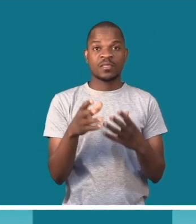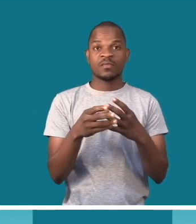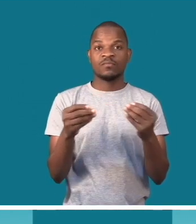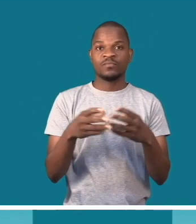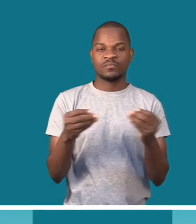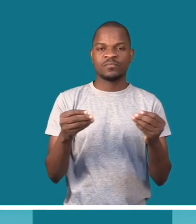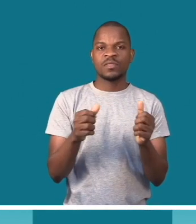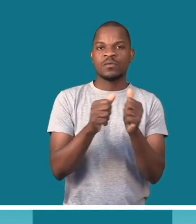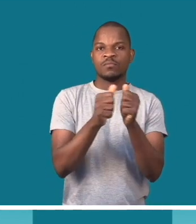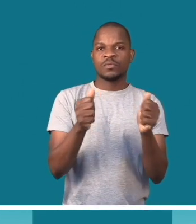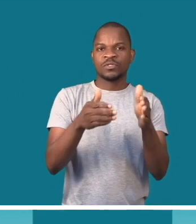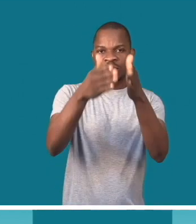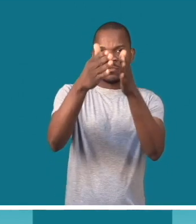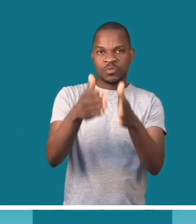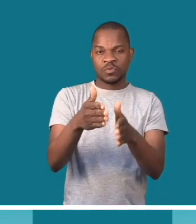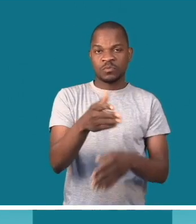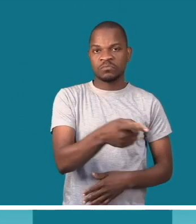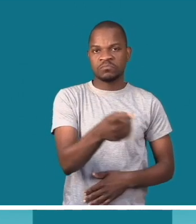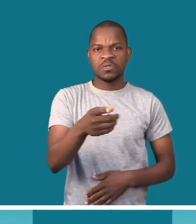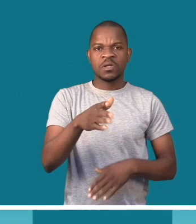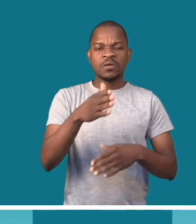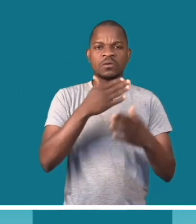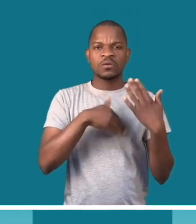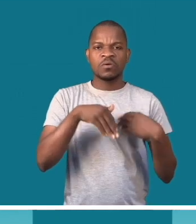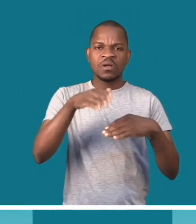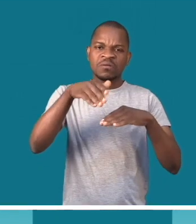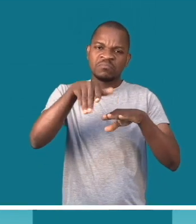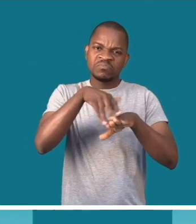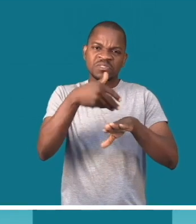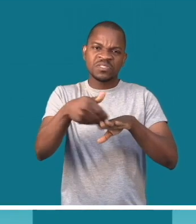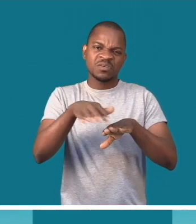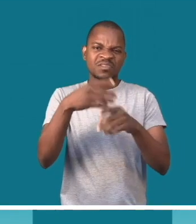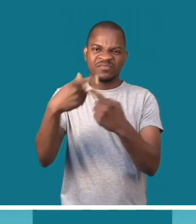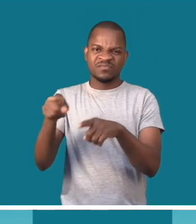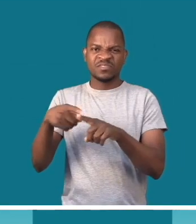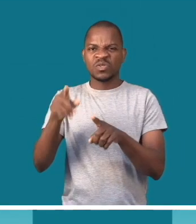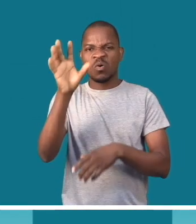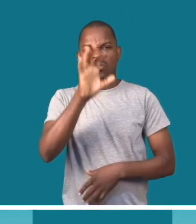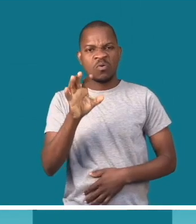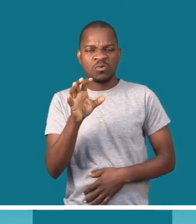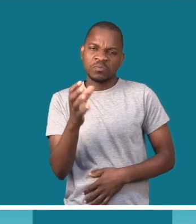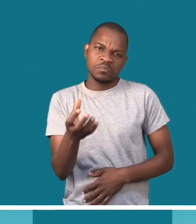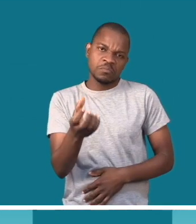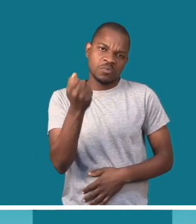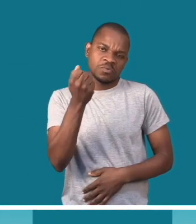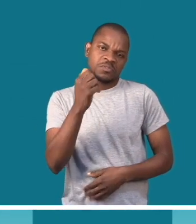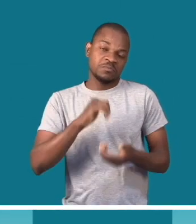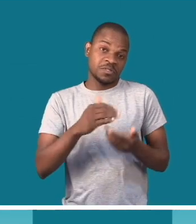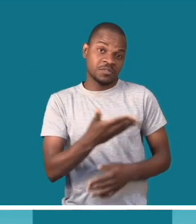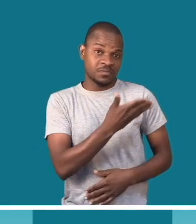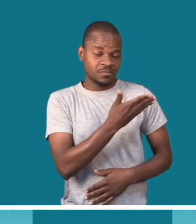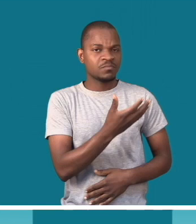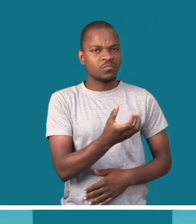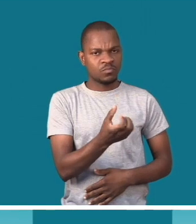objeto. Mas também, se a pessoa quiser pintar, não é? Ter uma outra vida, ou como Dionísio gosta de pintar, com cores assim, bem